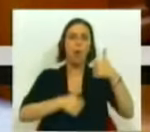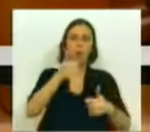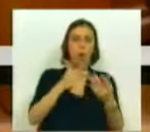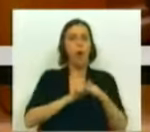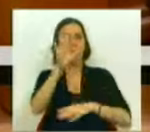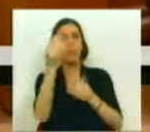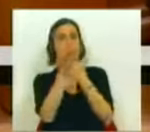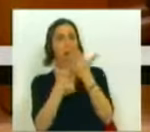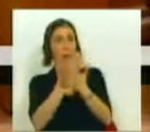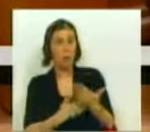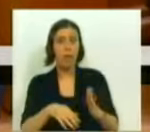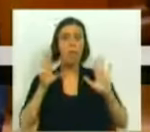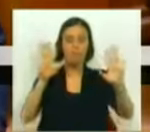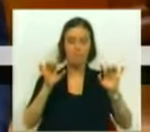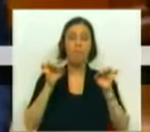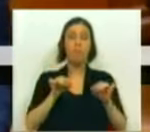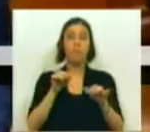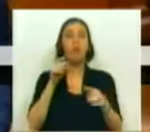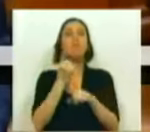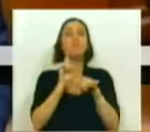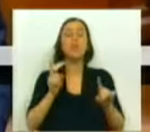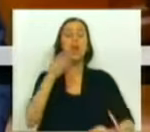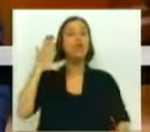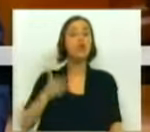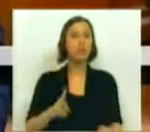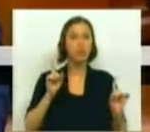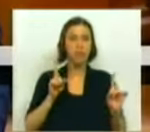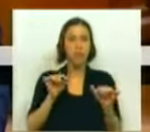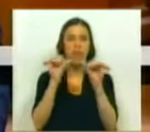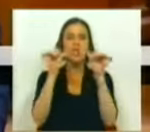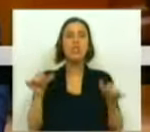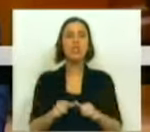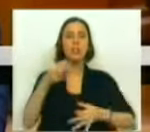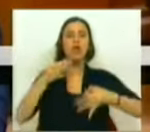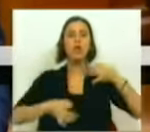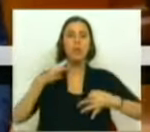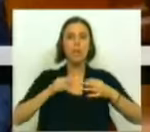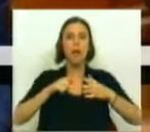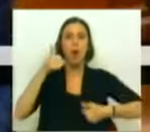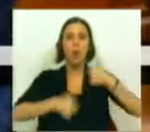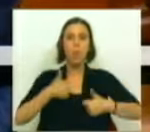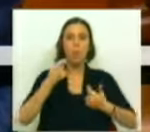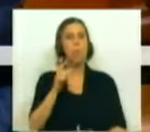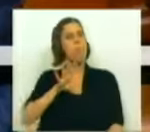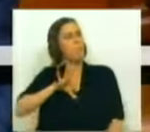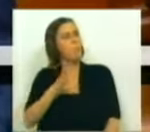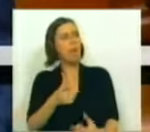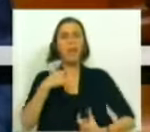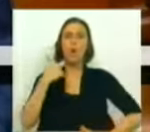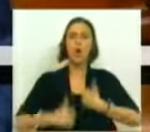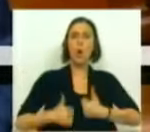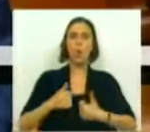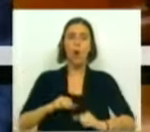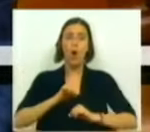competitividade da economia. Vem isto a propósito da Justiça e do Sistema Judicial na competitividade de um país, na